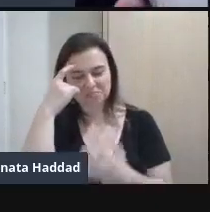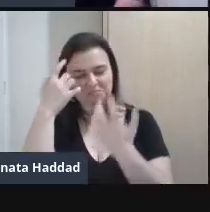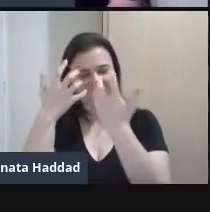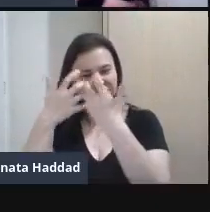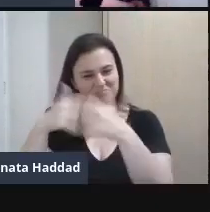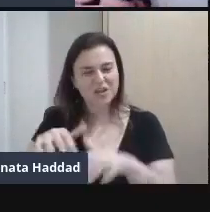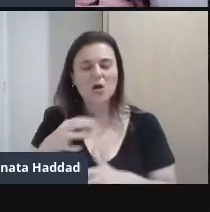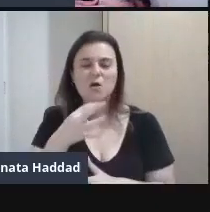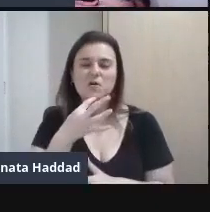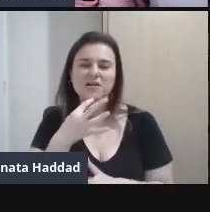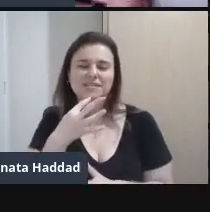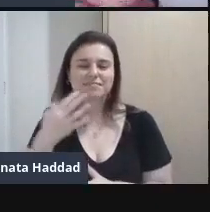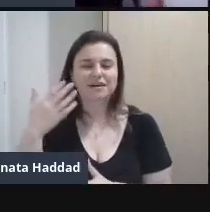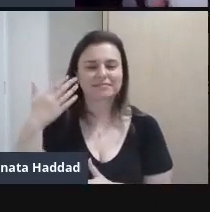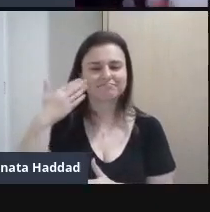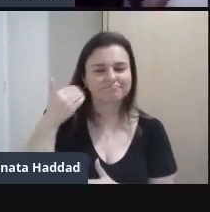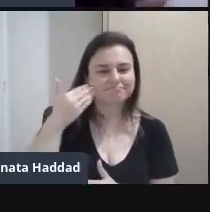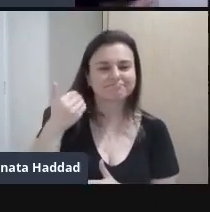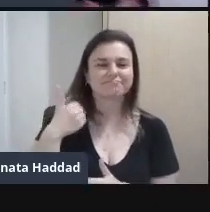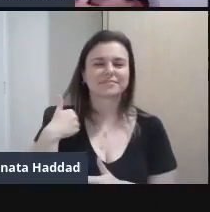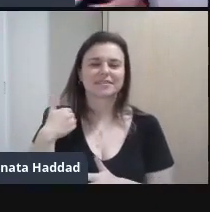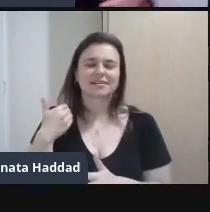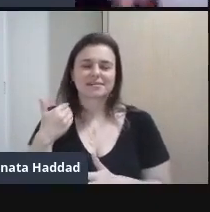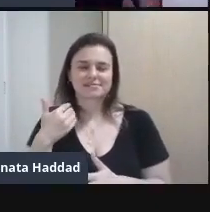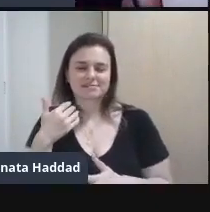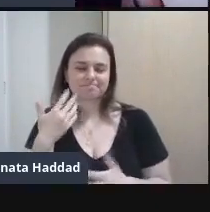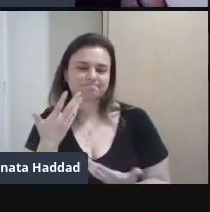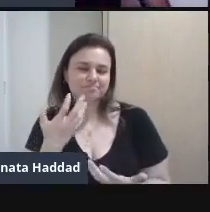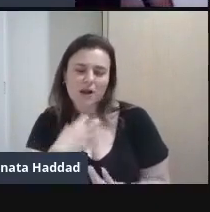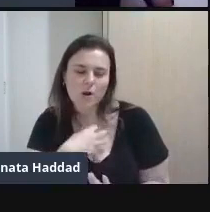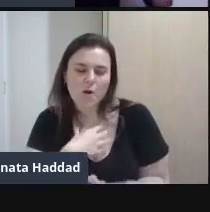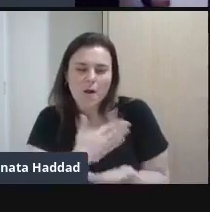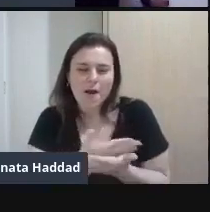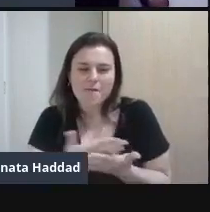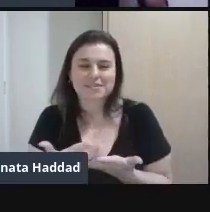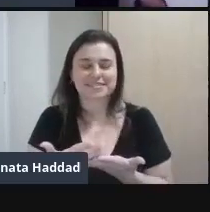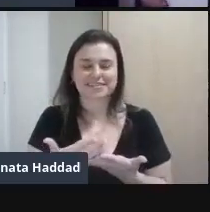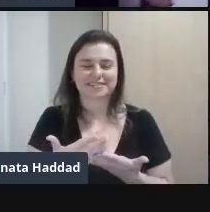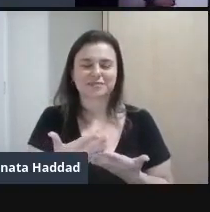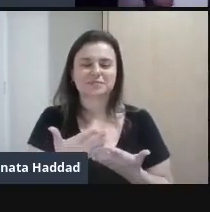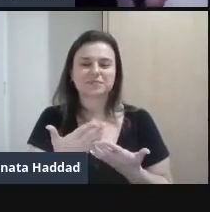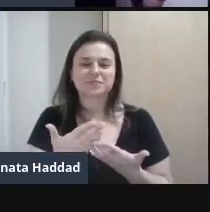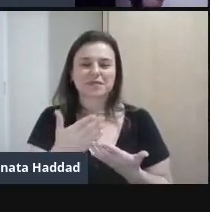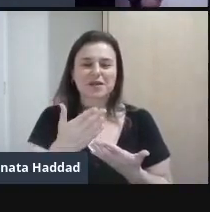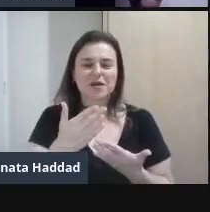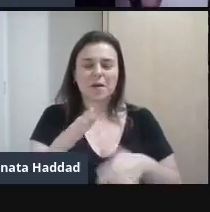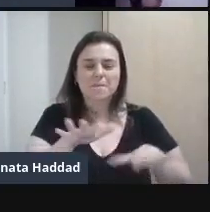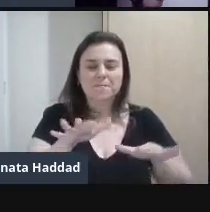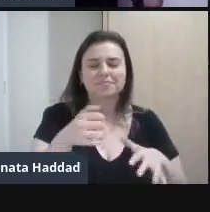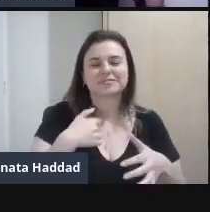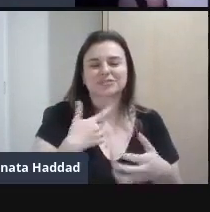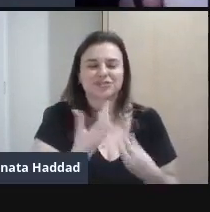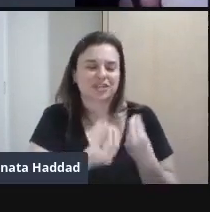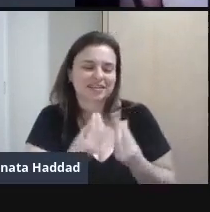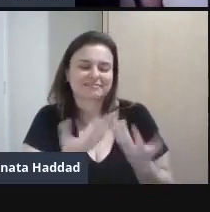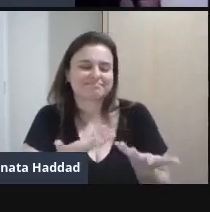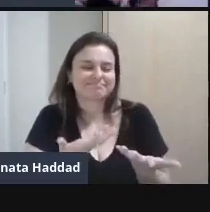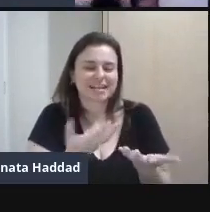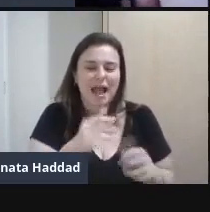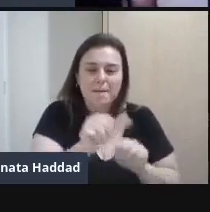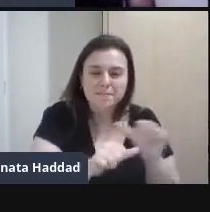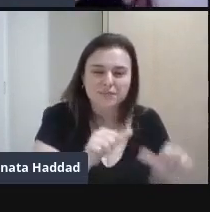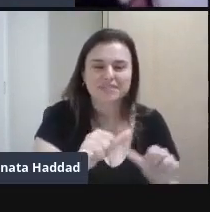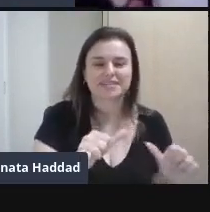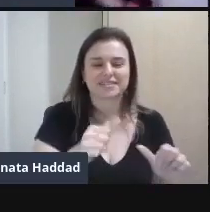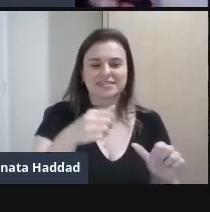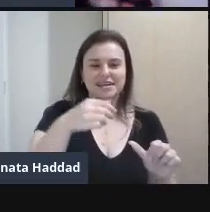Imbuída Do movimento Do modernismo Que é esse Grande Esse grande Movimento Digamos assim E que dentro